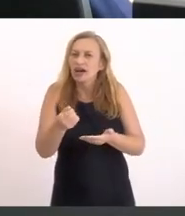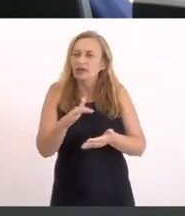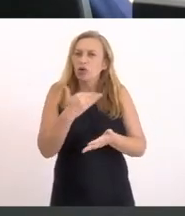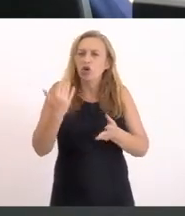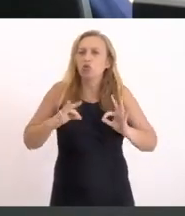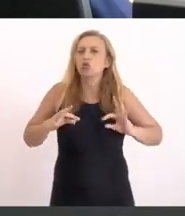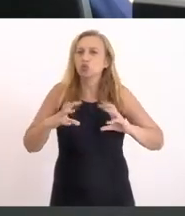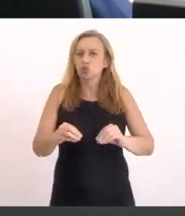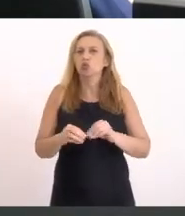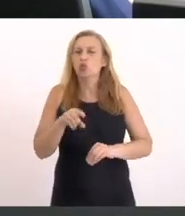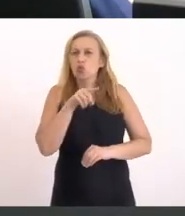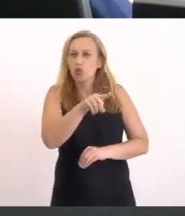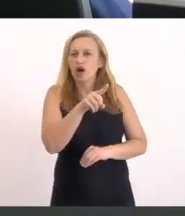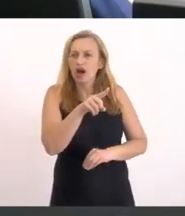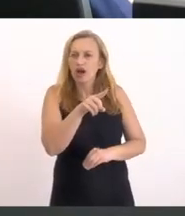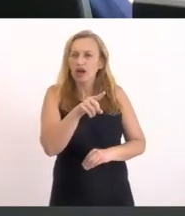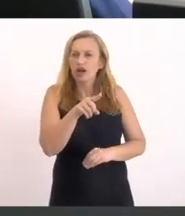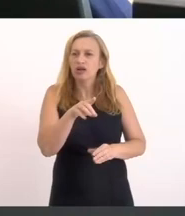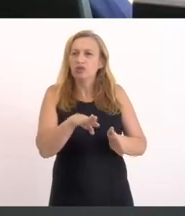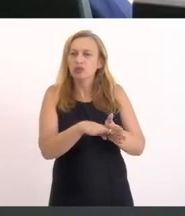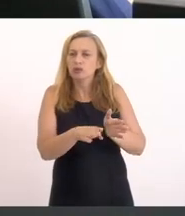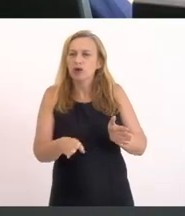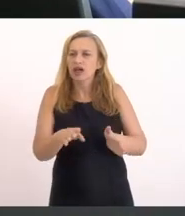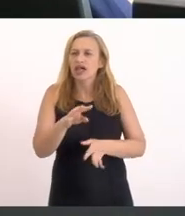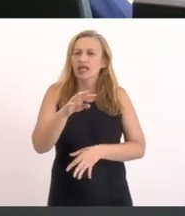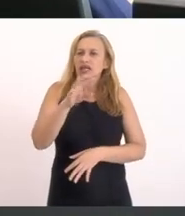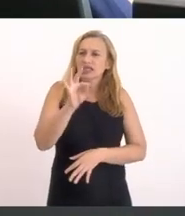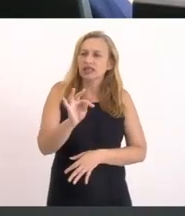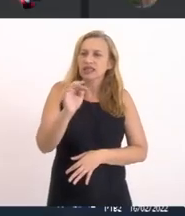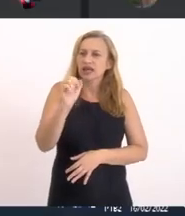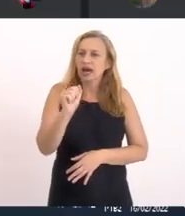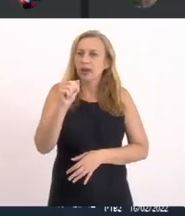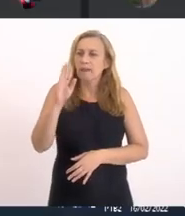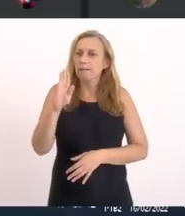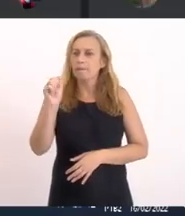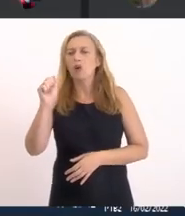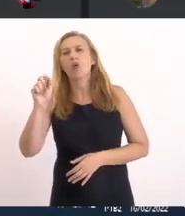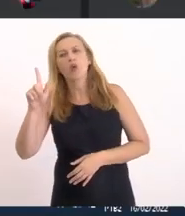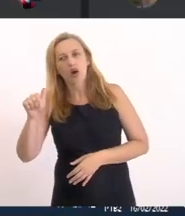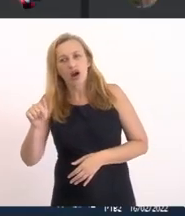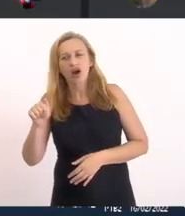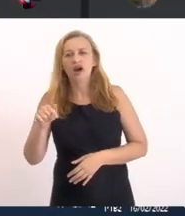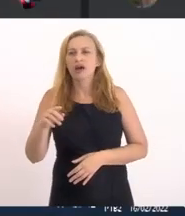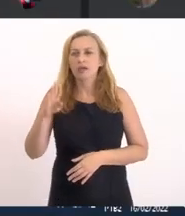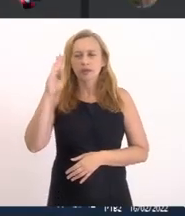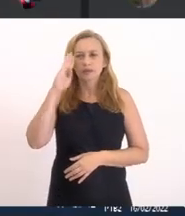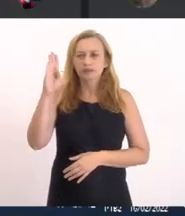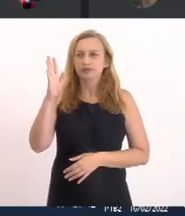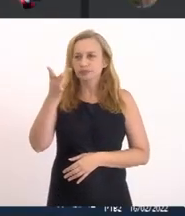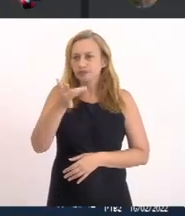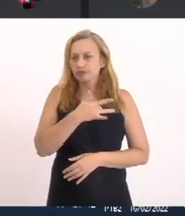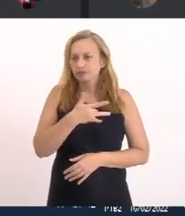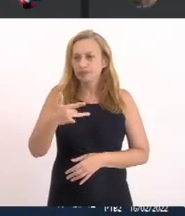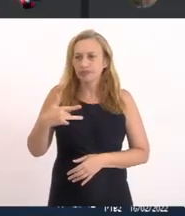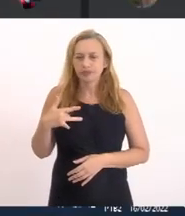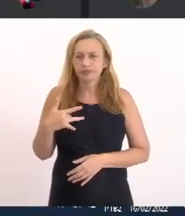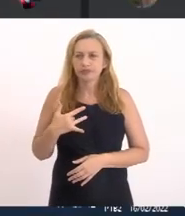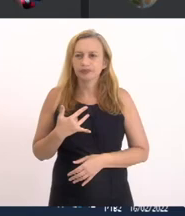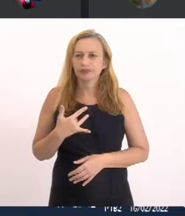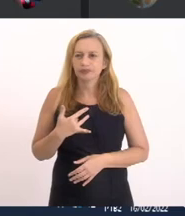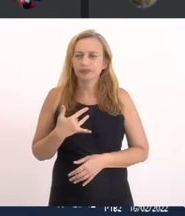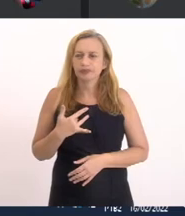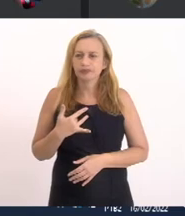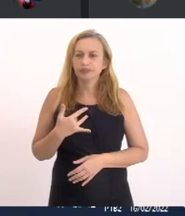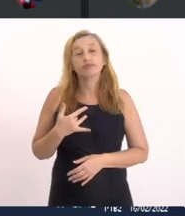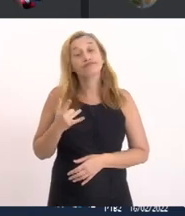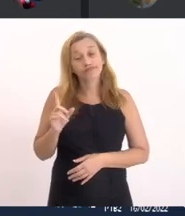Lá era o Mar de Taboa Porque a lagoa Era uma doce Fundamental Para a saúde Da lagoa Era o pulmão da lagoa